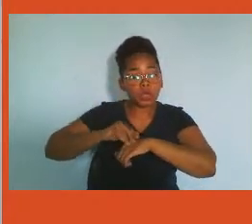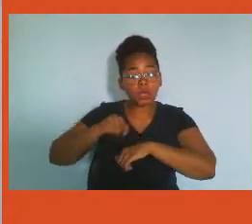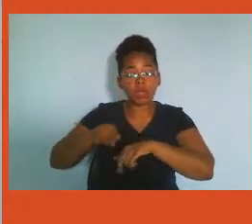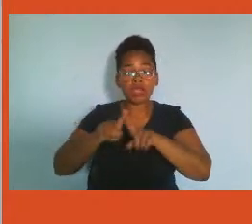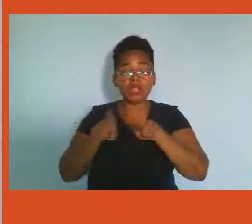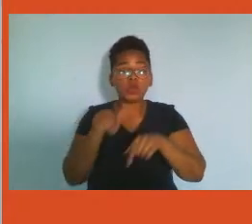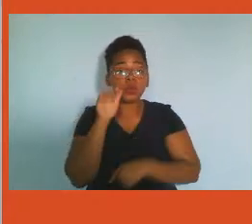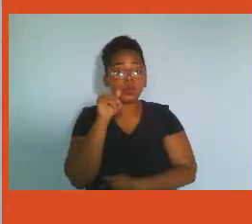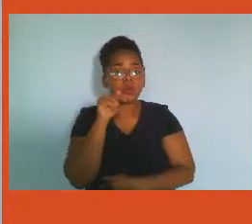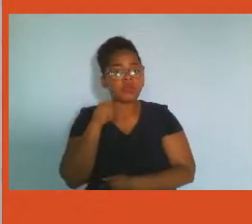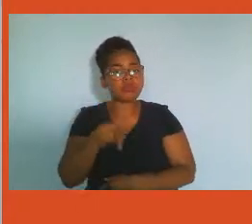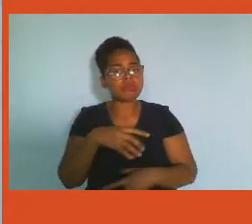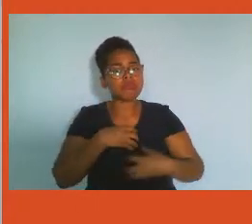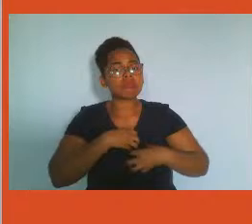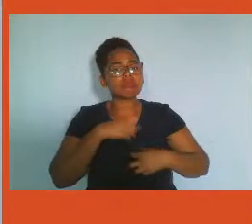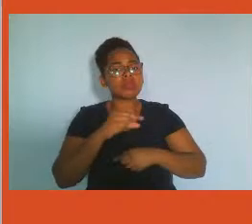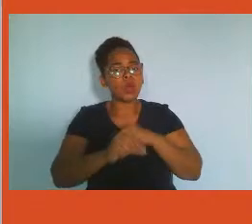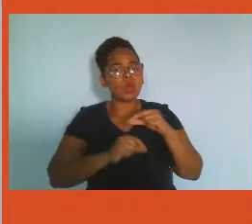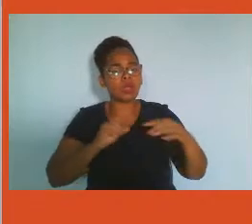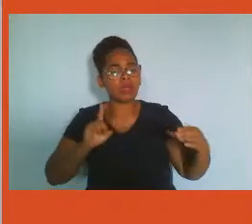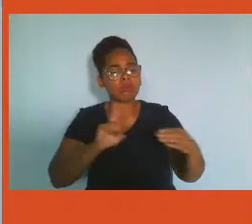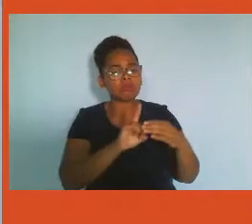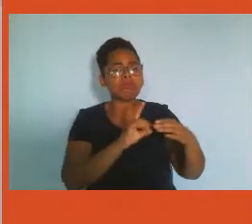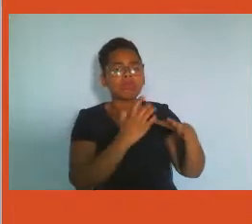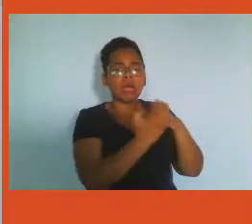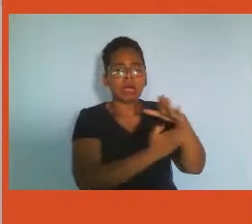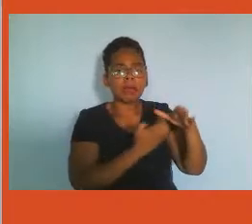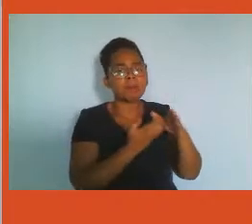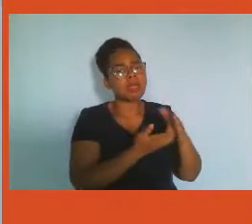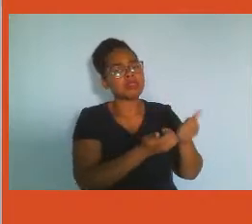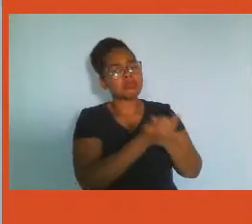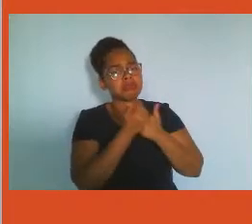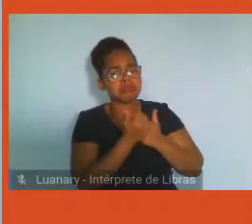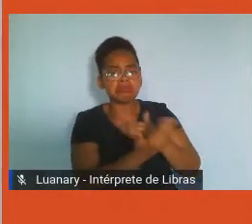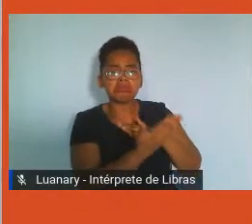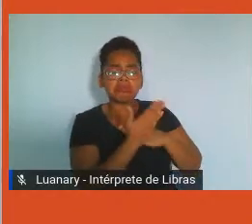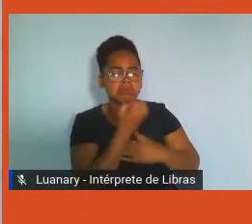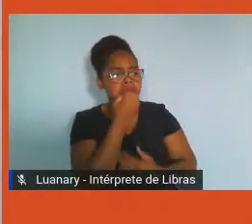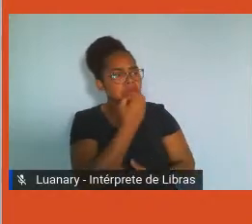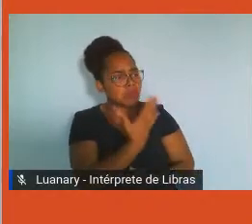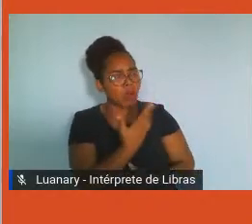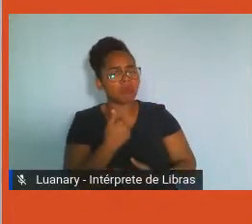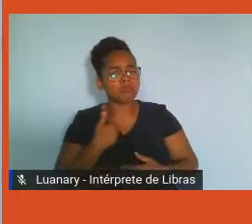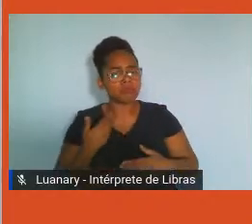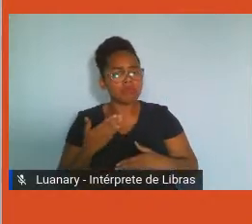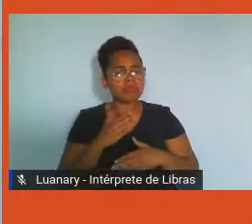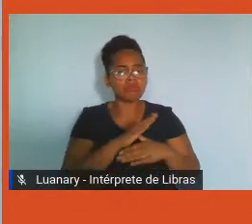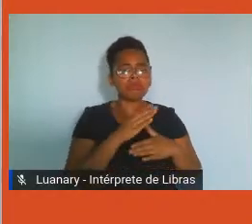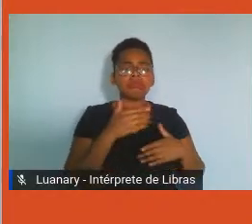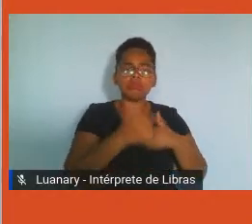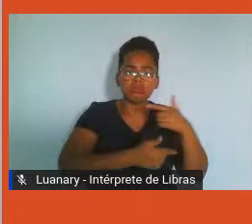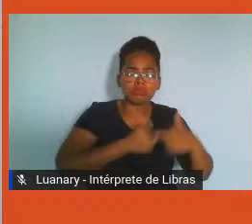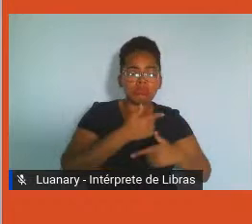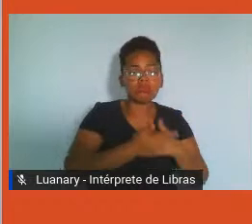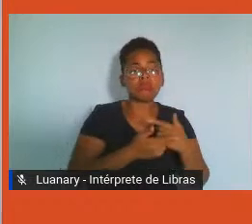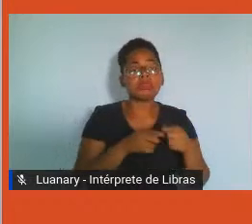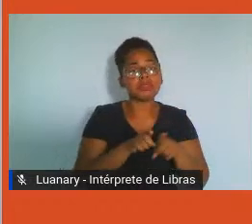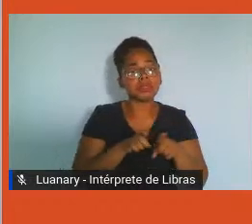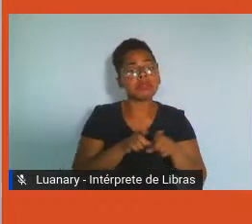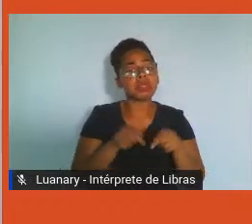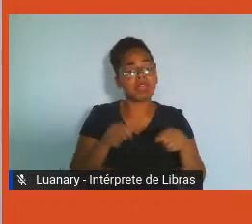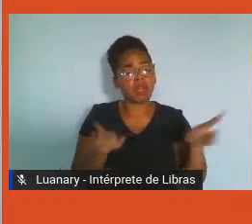mais pertencentes à empresa mesmo estando em casa, é um autocuidado com ele, então isso contribui também para essa